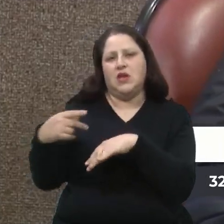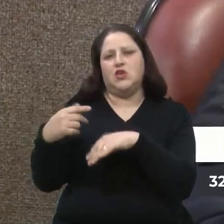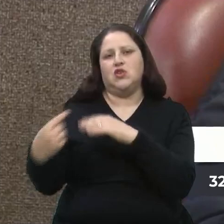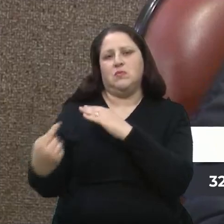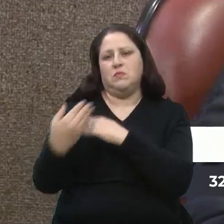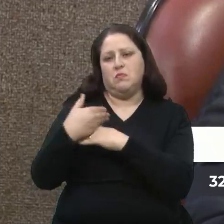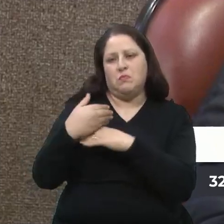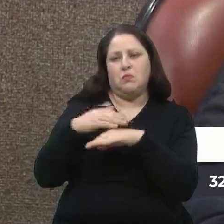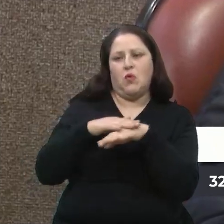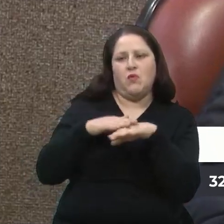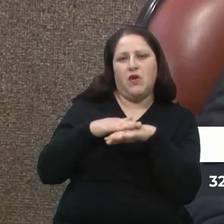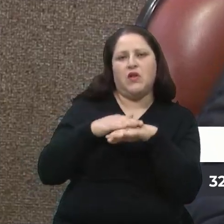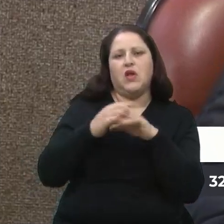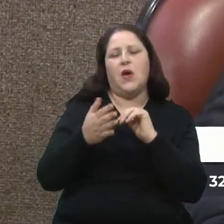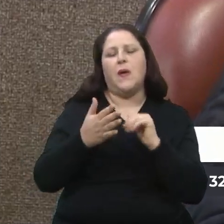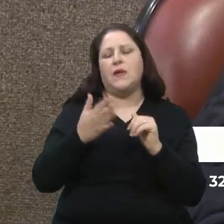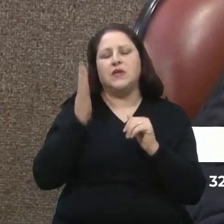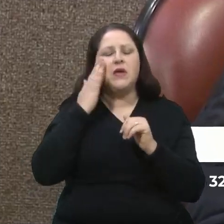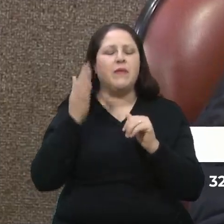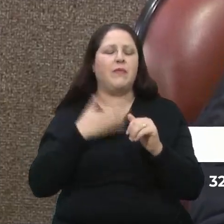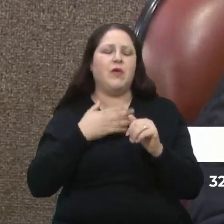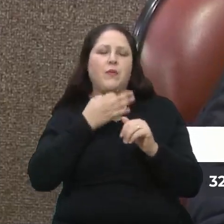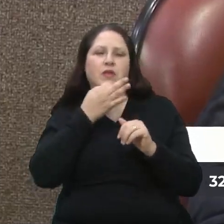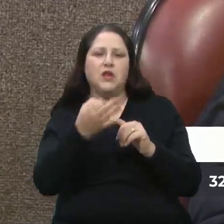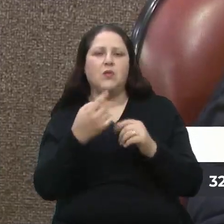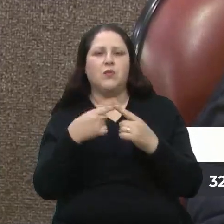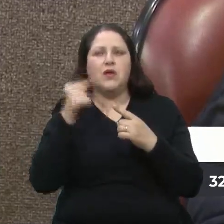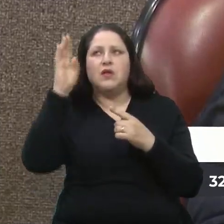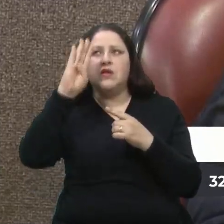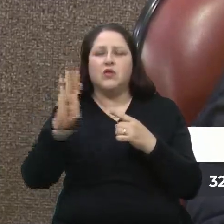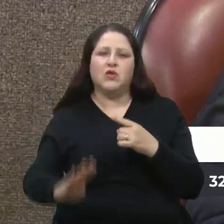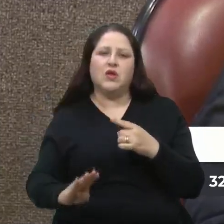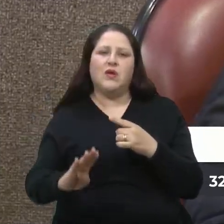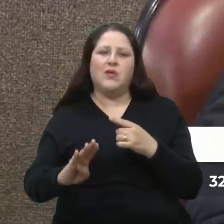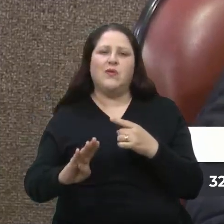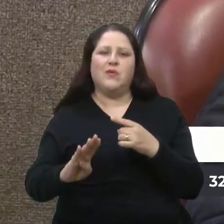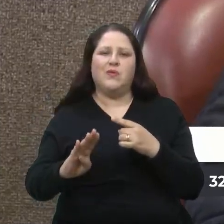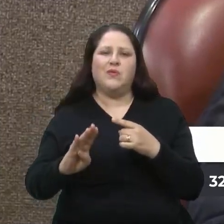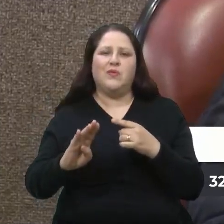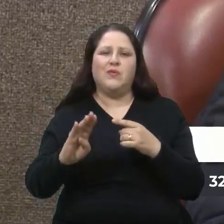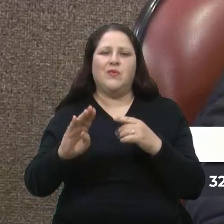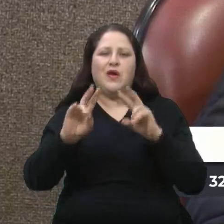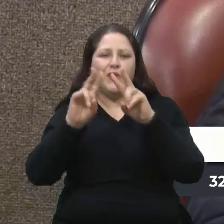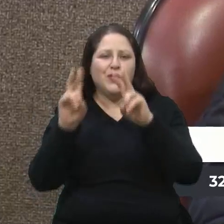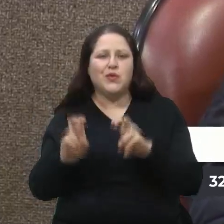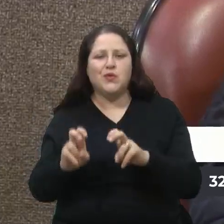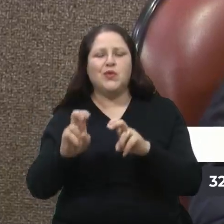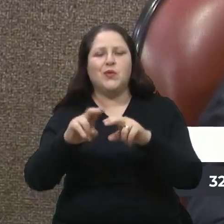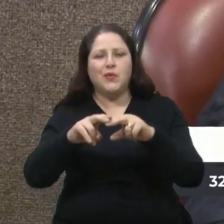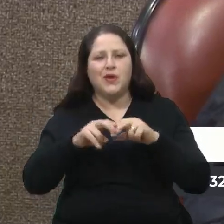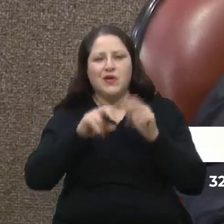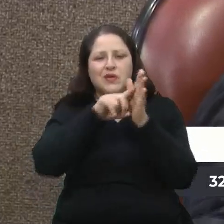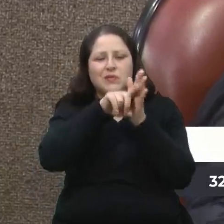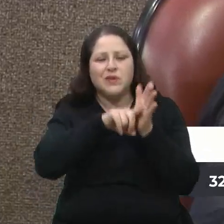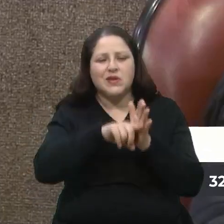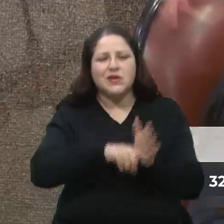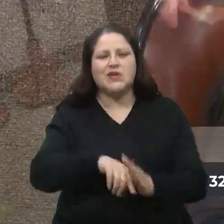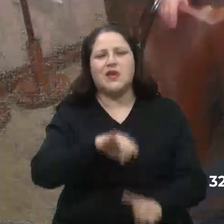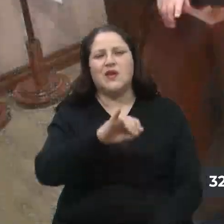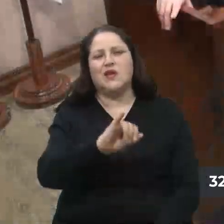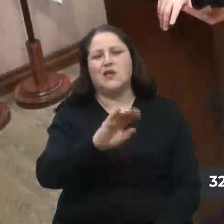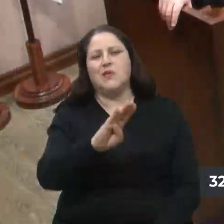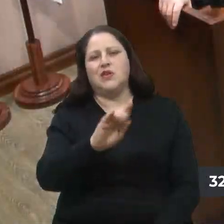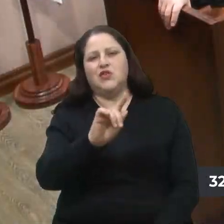porque é uma questão nacional que surgiu em razão dos números do IBGE. Só para corroborar com vossa excelência. Obrigado, vereador. Justamente.